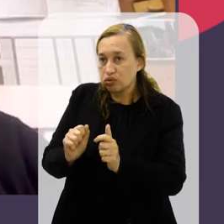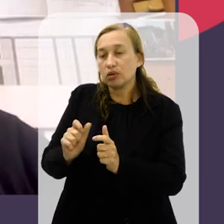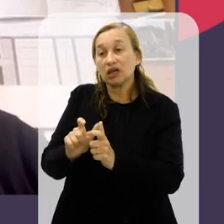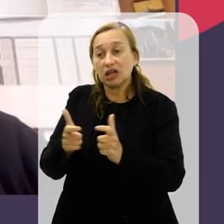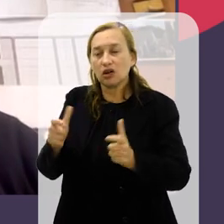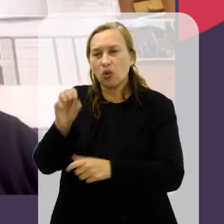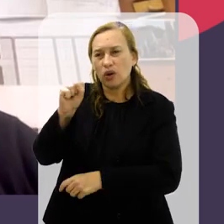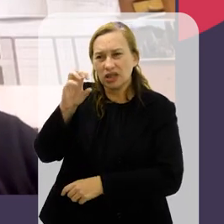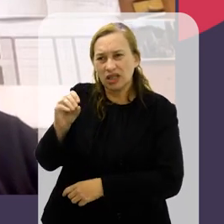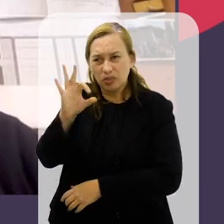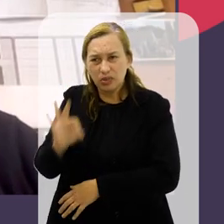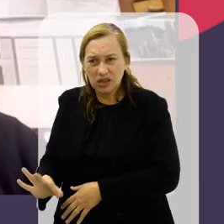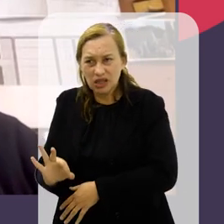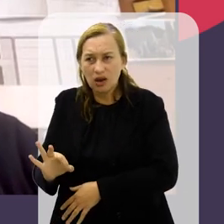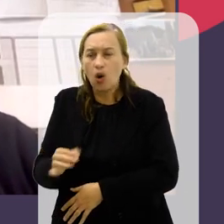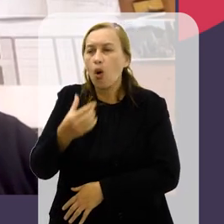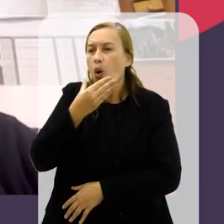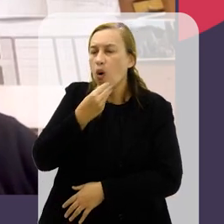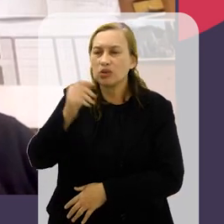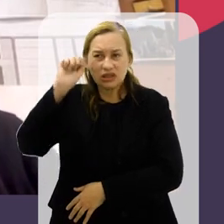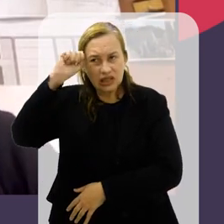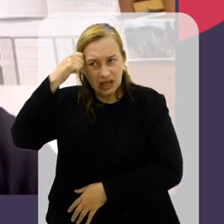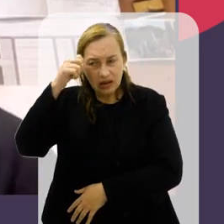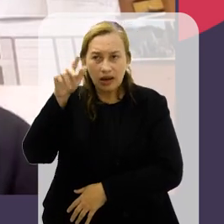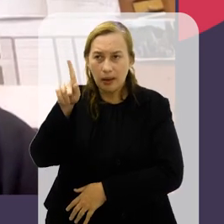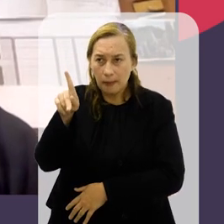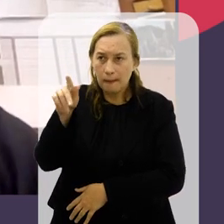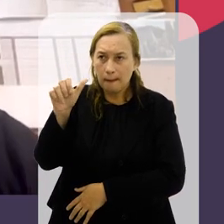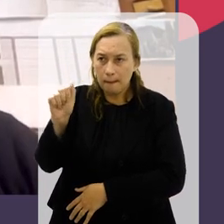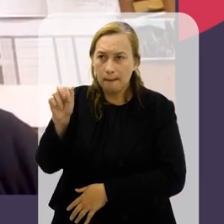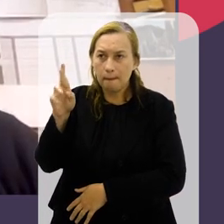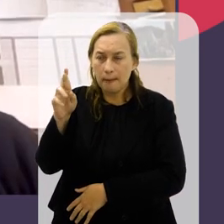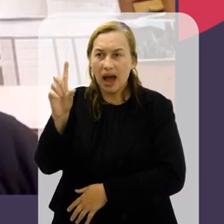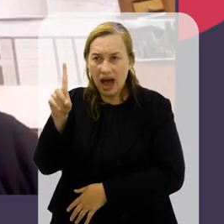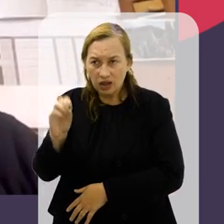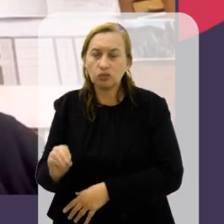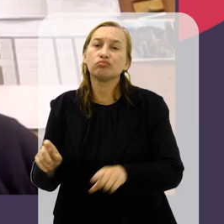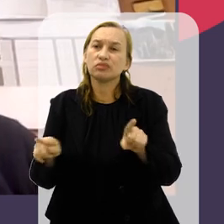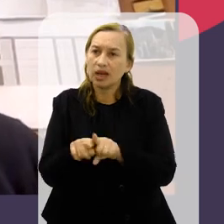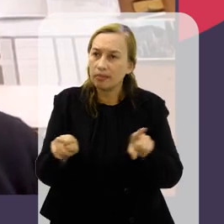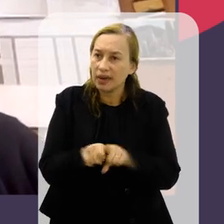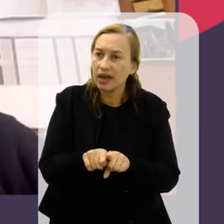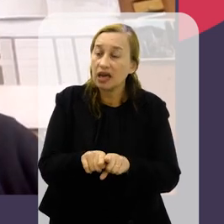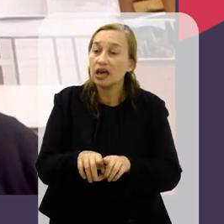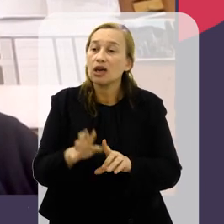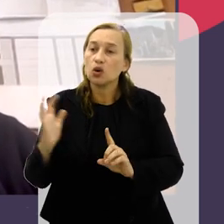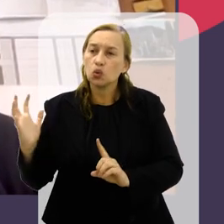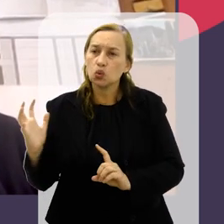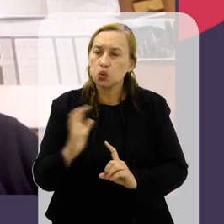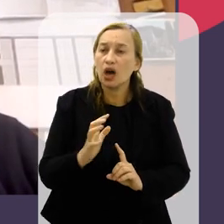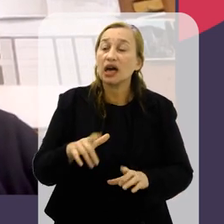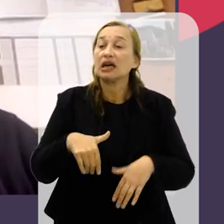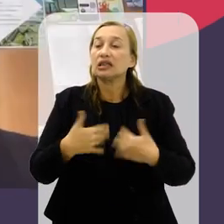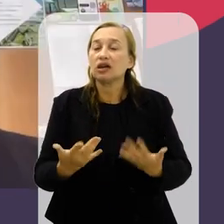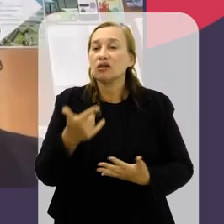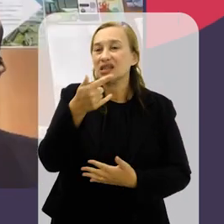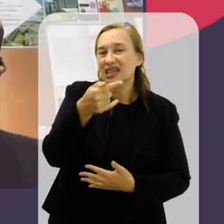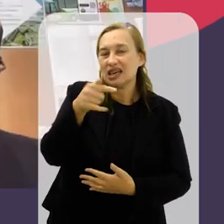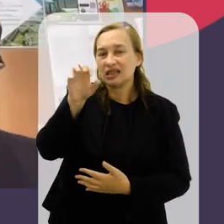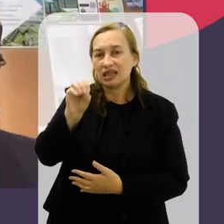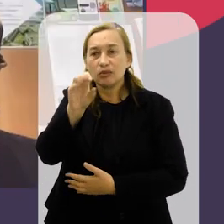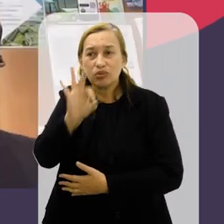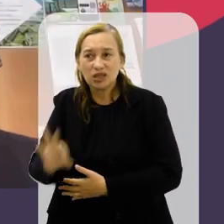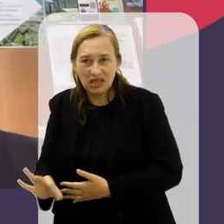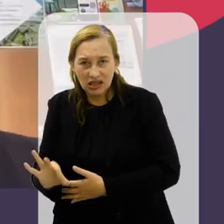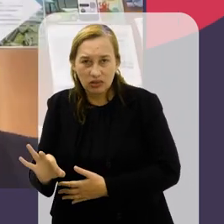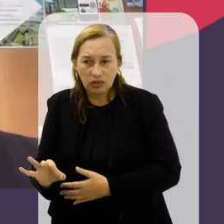enorme, quer dizer, de 80%, homens negros e pardos também são afetados de maneira desproporcional, certo? Ou seja, perto